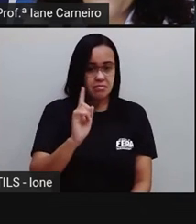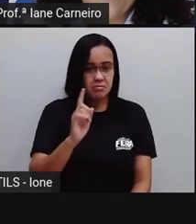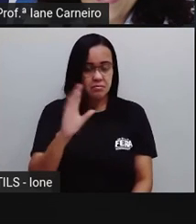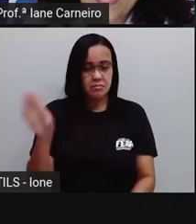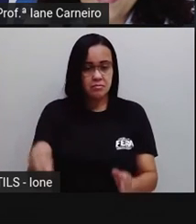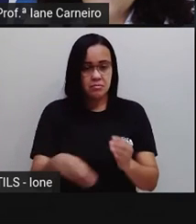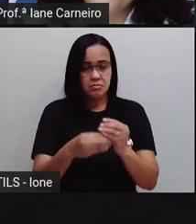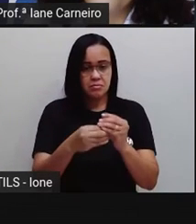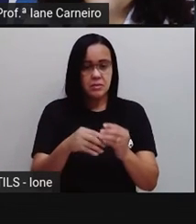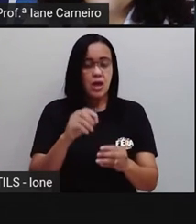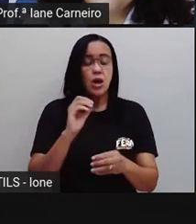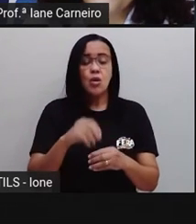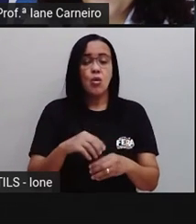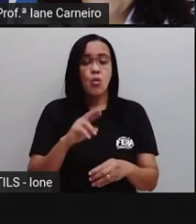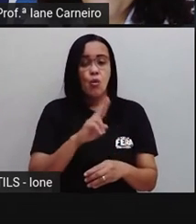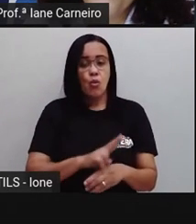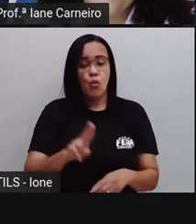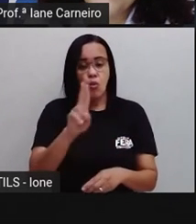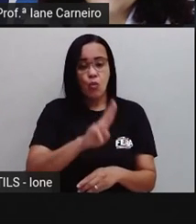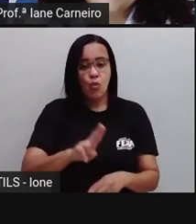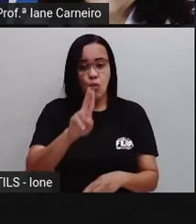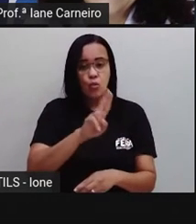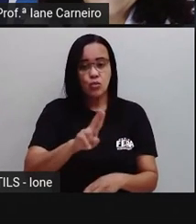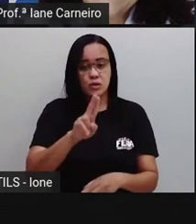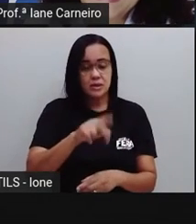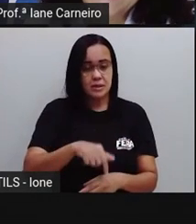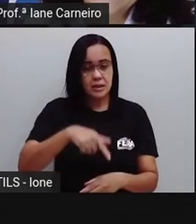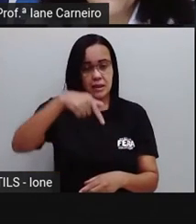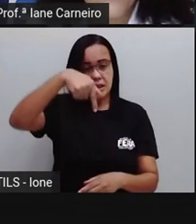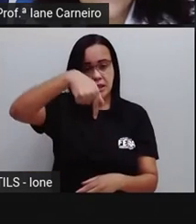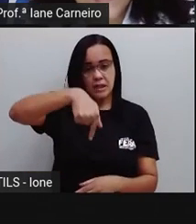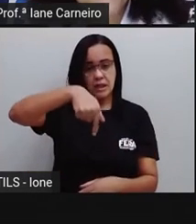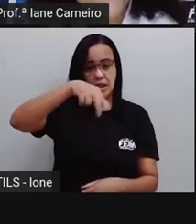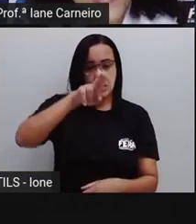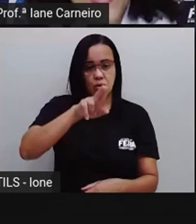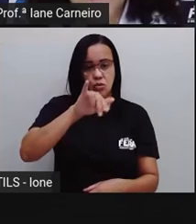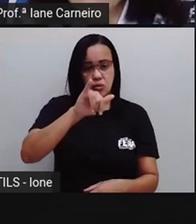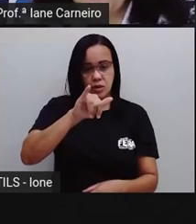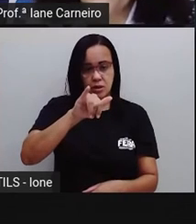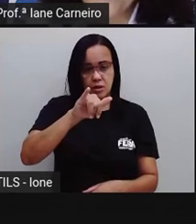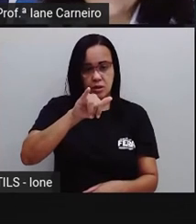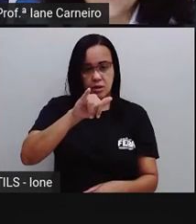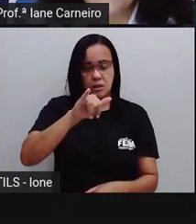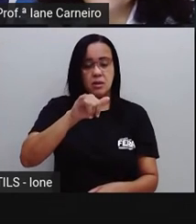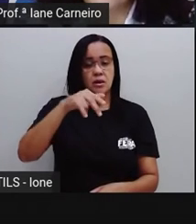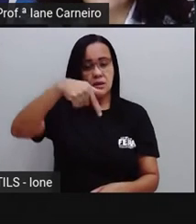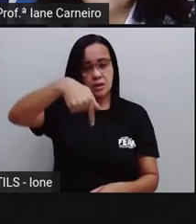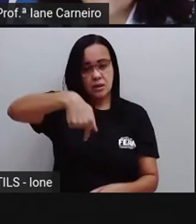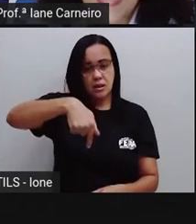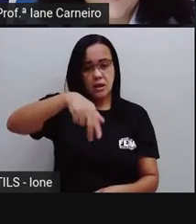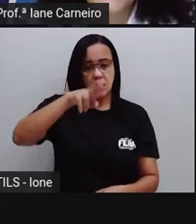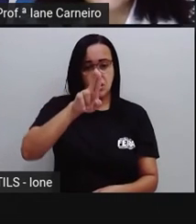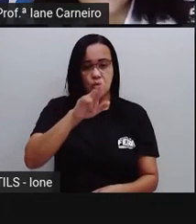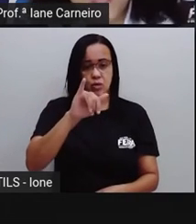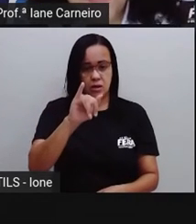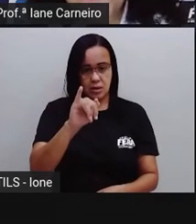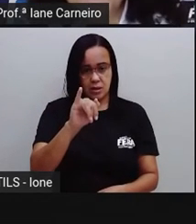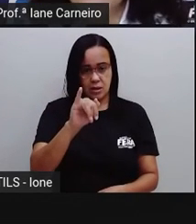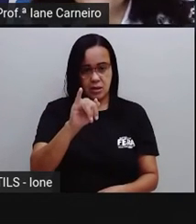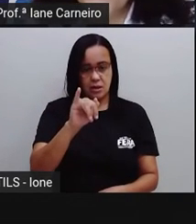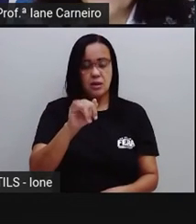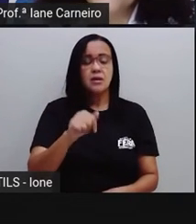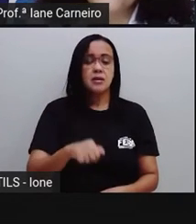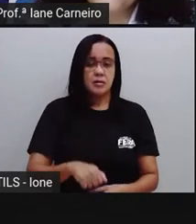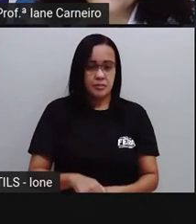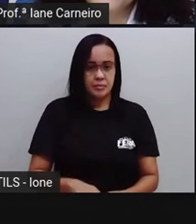Q, o E, a gente forma o QUI, igual o Q, o E e Q e o I, né? Fica QUÉ e QUI,